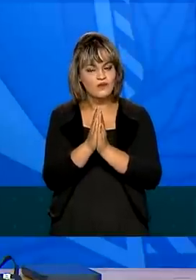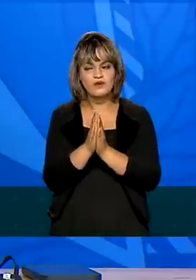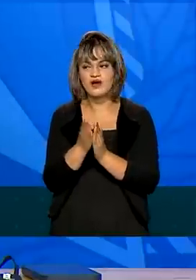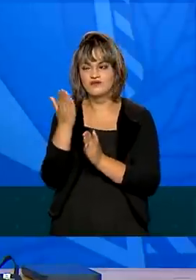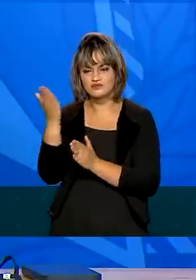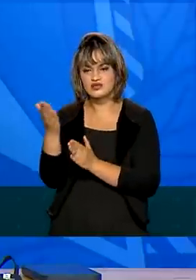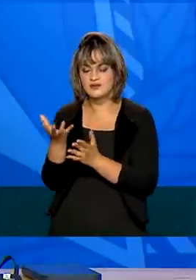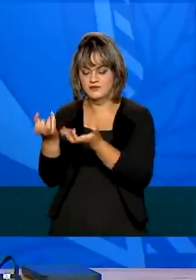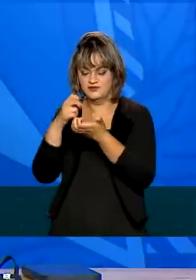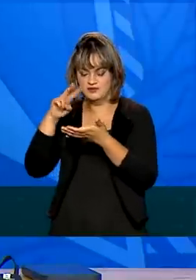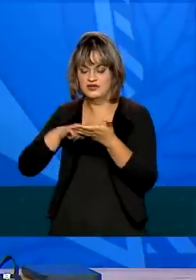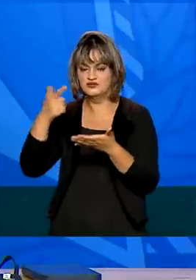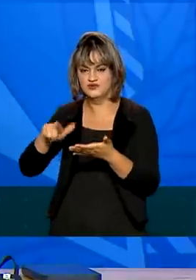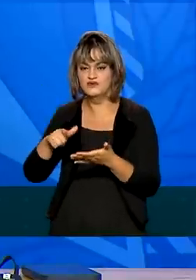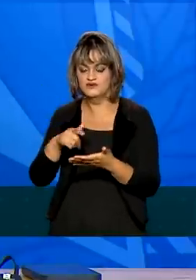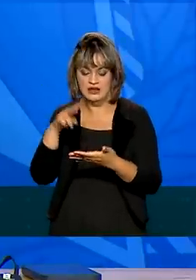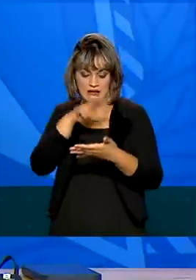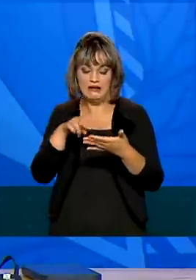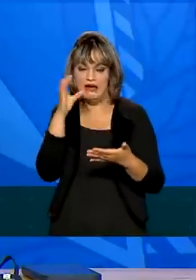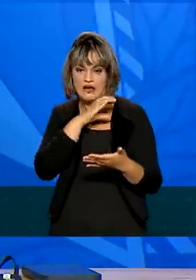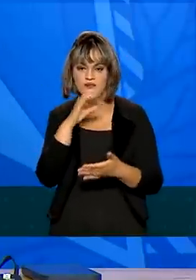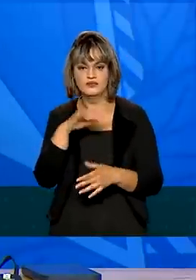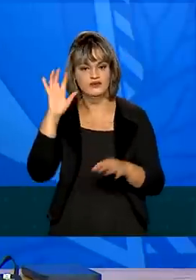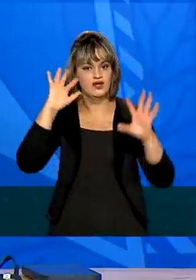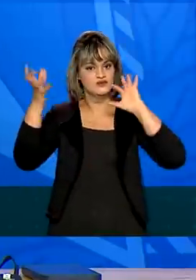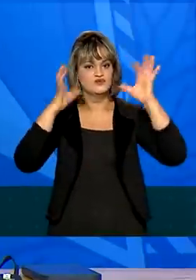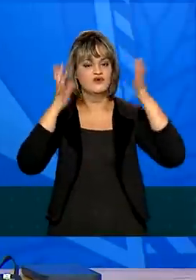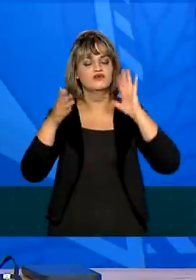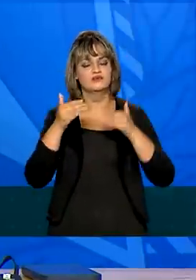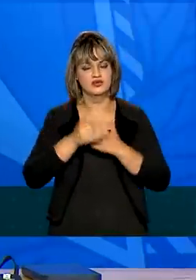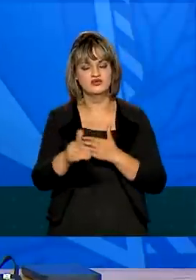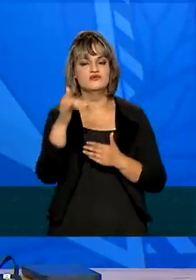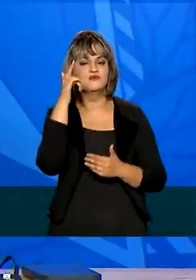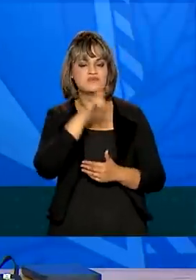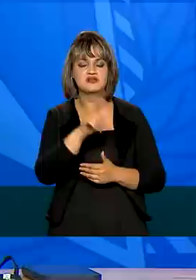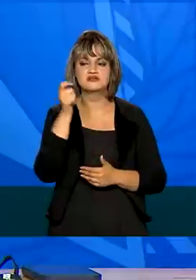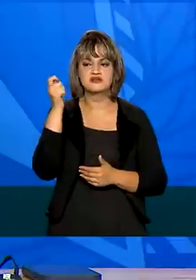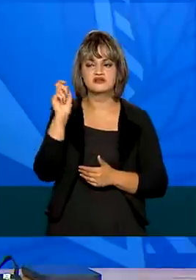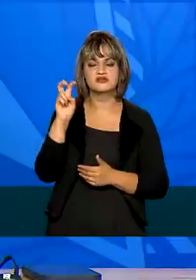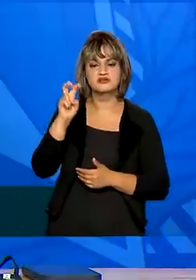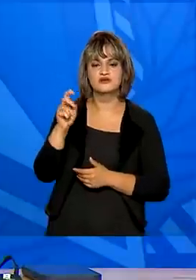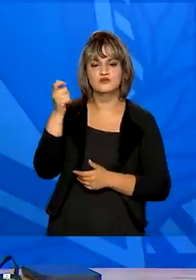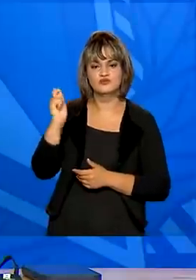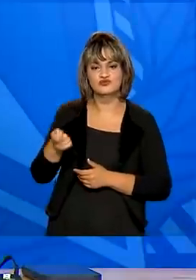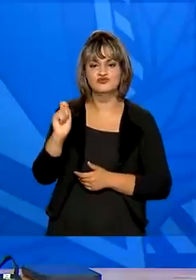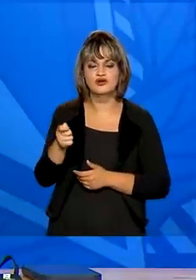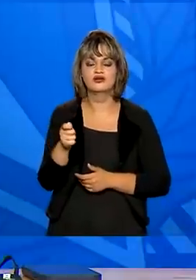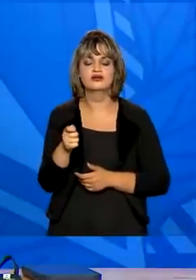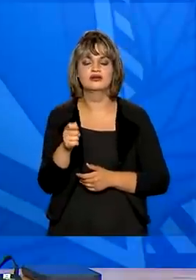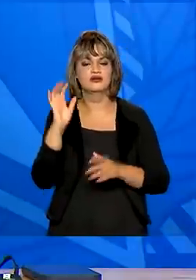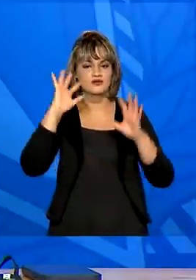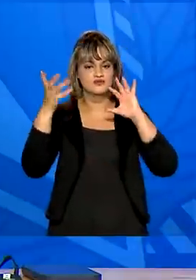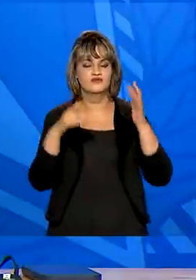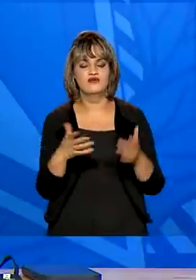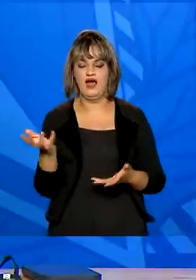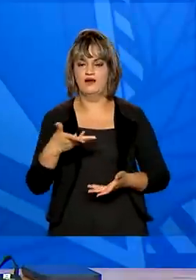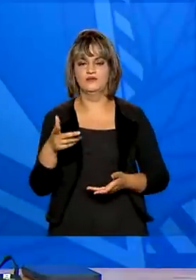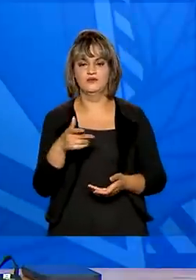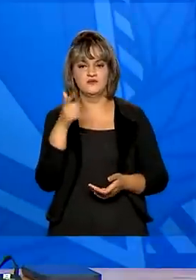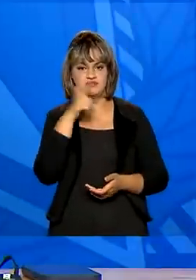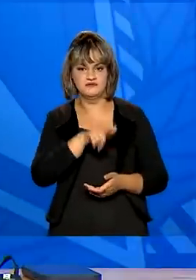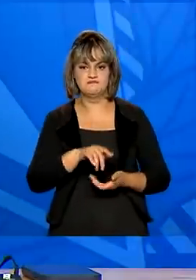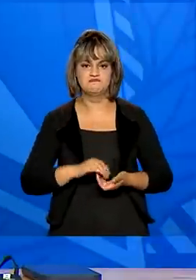relator, que envie o mais rápido possível, para que a gente responda o mais rápido possível, para que a gente possa ter logo